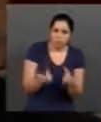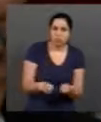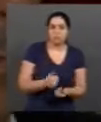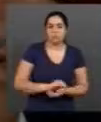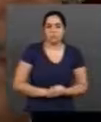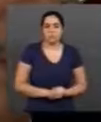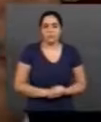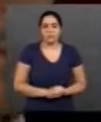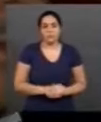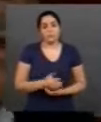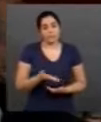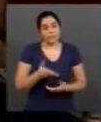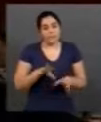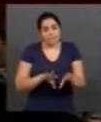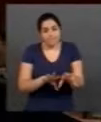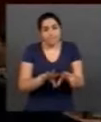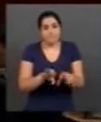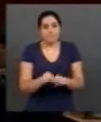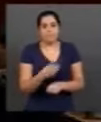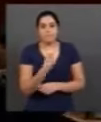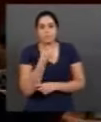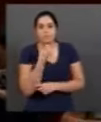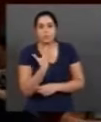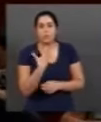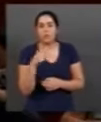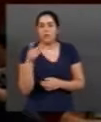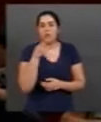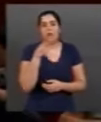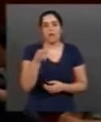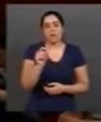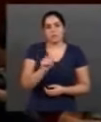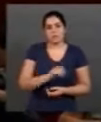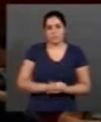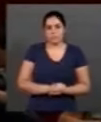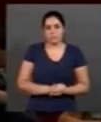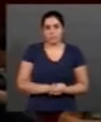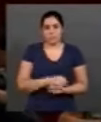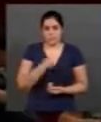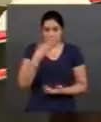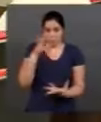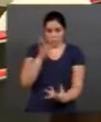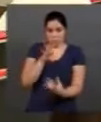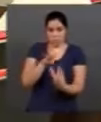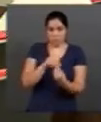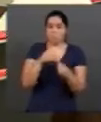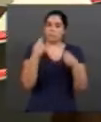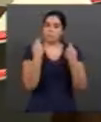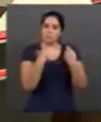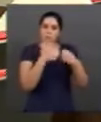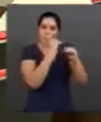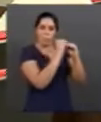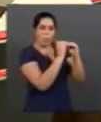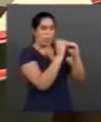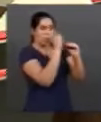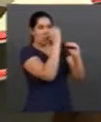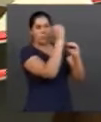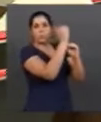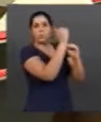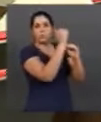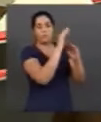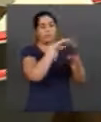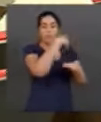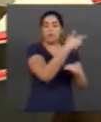já que a formação é de qualidade, Villela defende ainda que esses bons resultados precisam ultrapassar os muros da